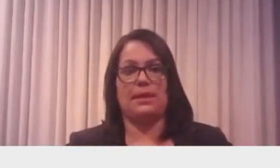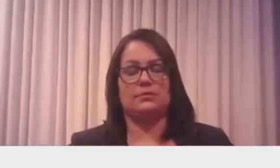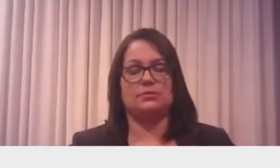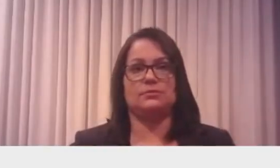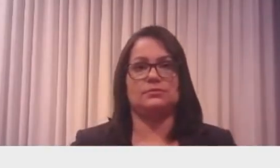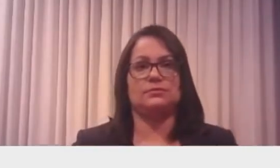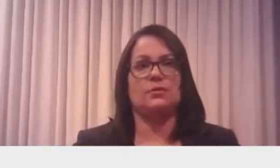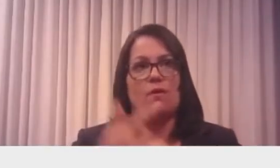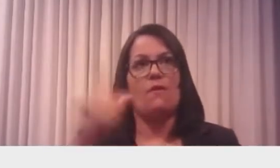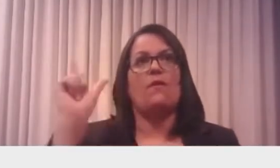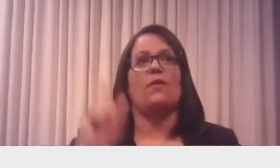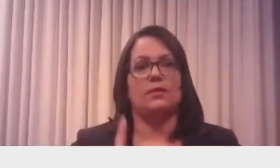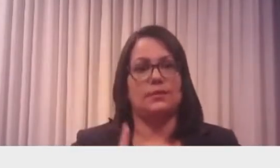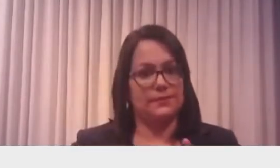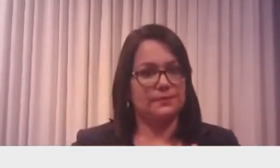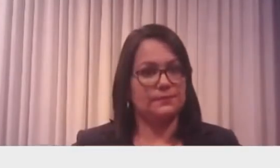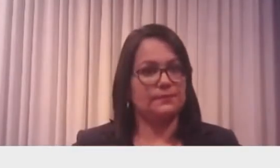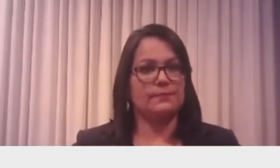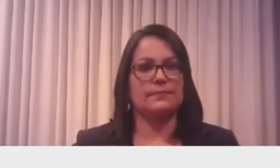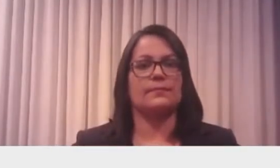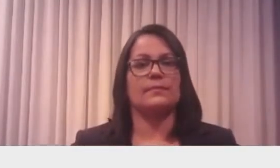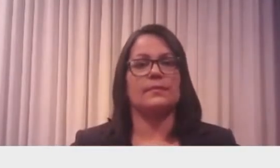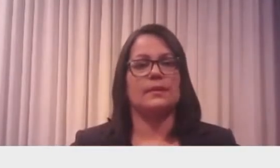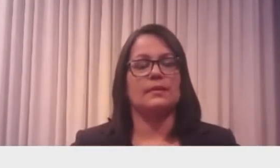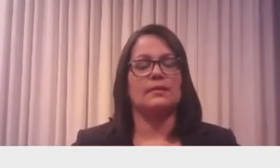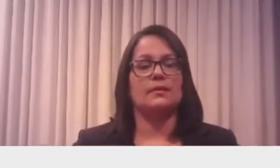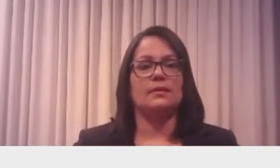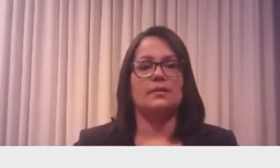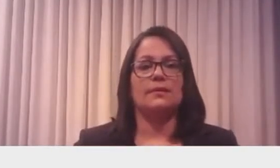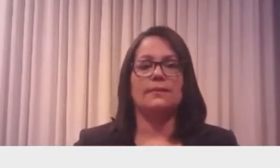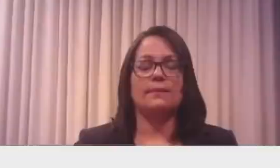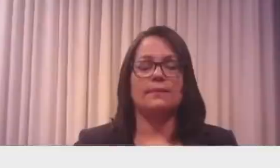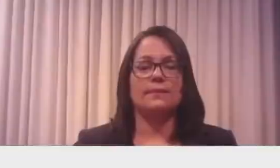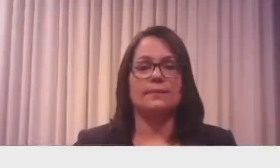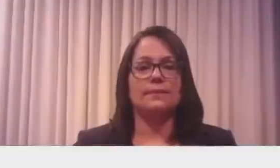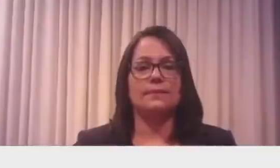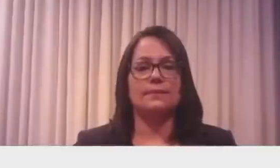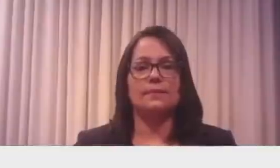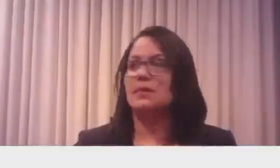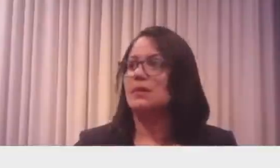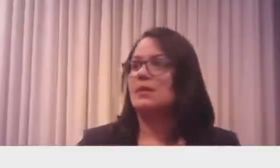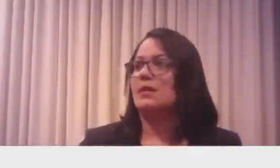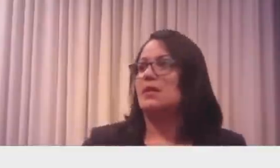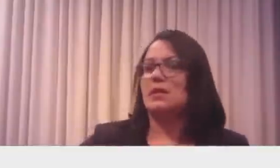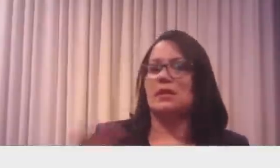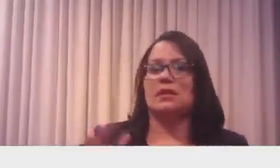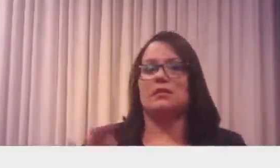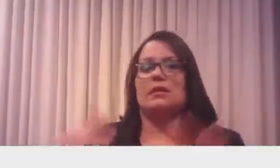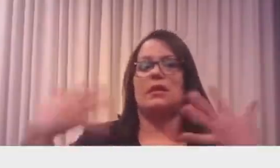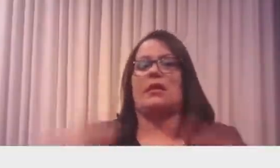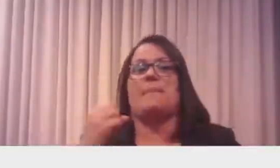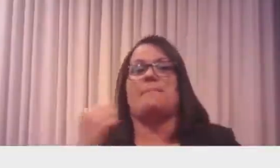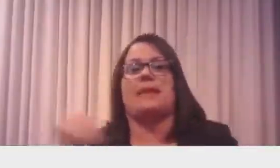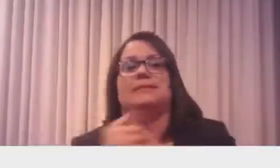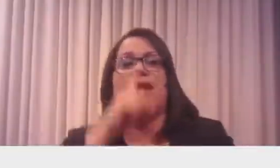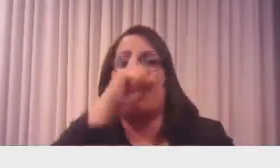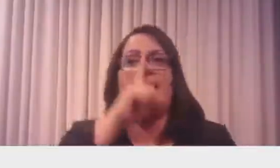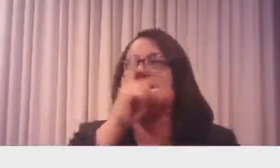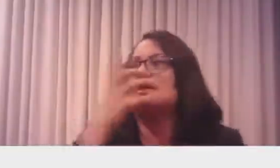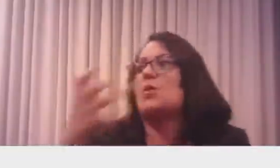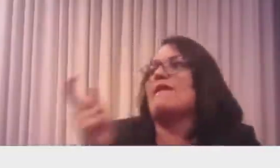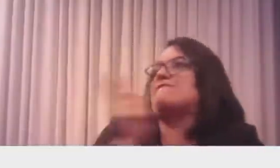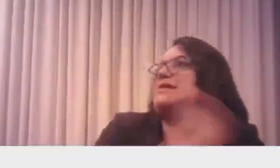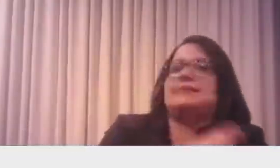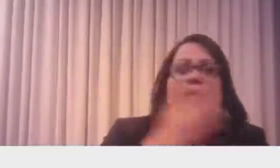deixar de se submeter à vacina obrigatória em situação de emergência e saúde pública. Pena,